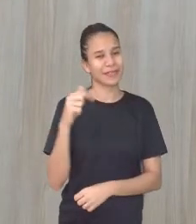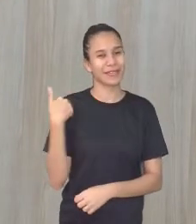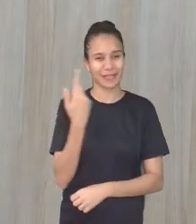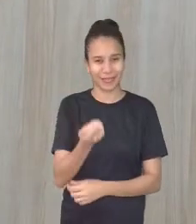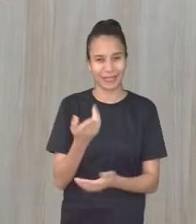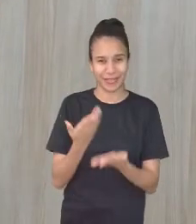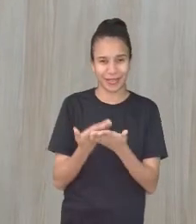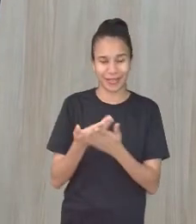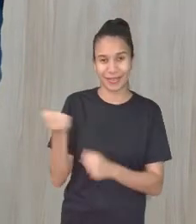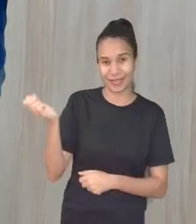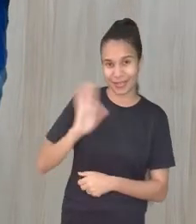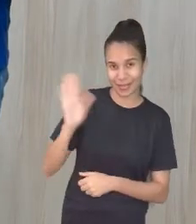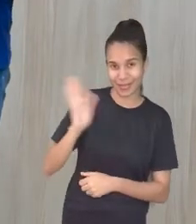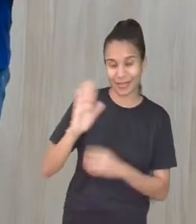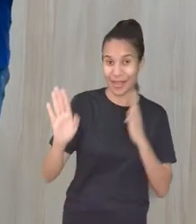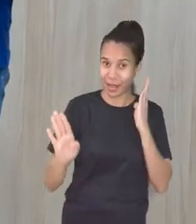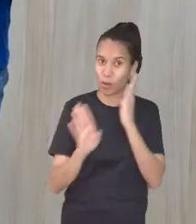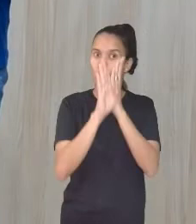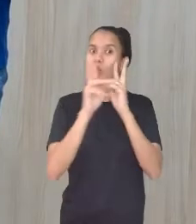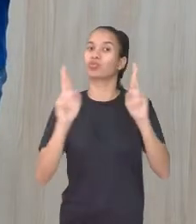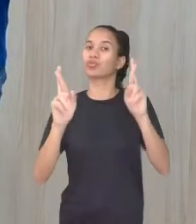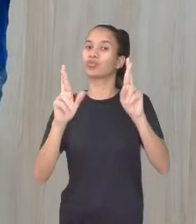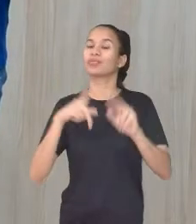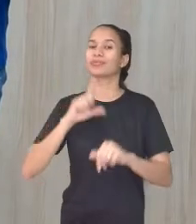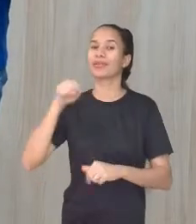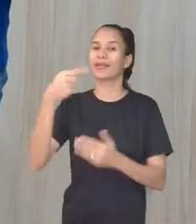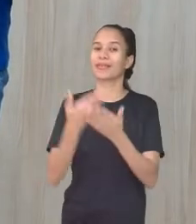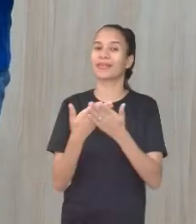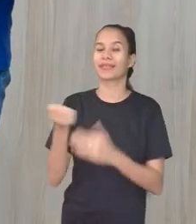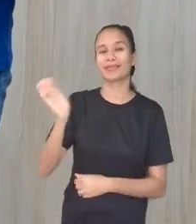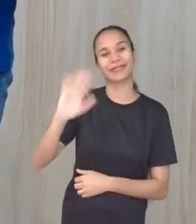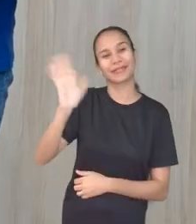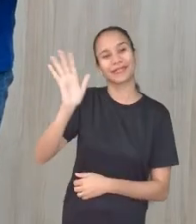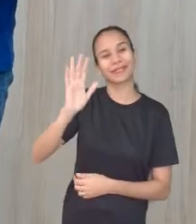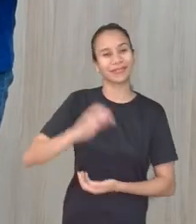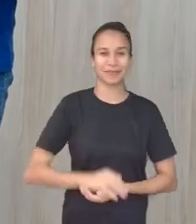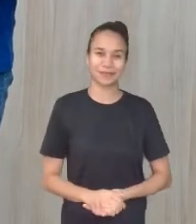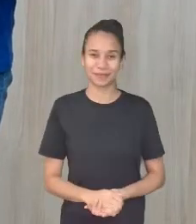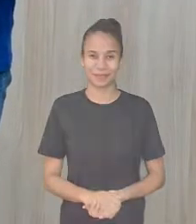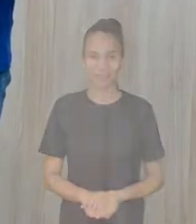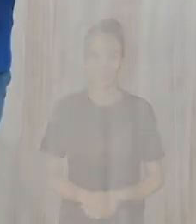nosso próximo encontro. Aguardo vocês na próxima aula, pessoal. Tchau, tchau.